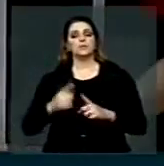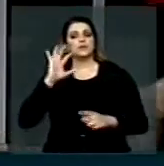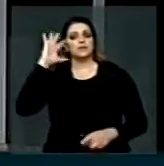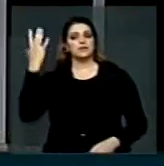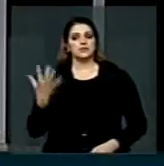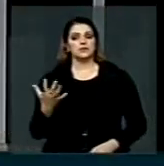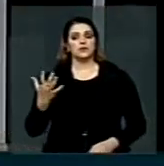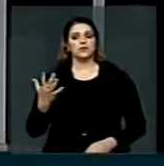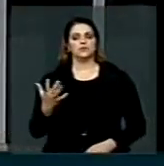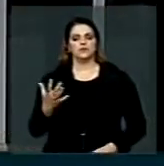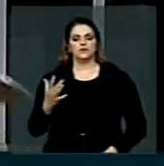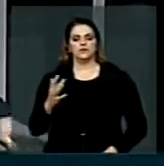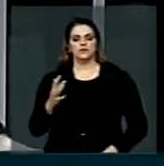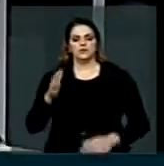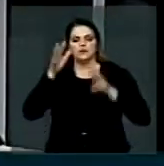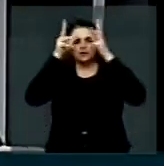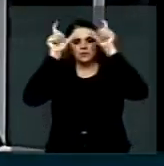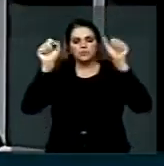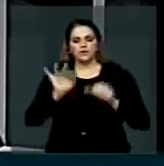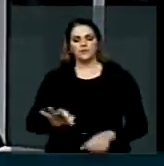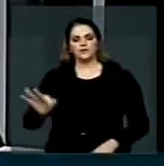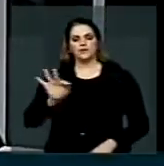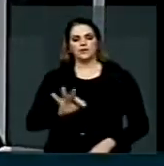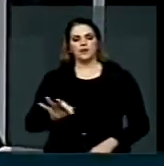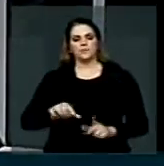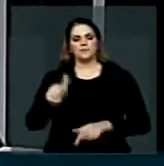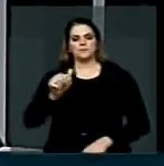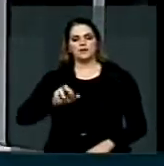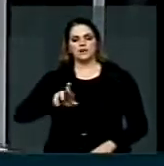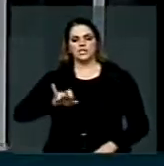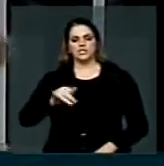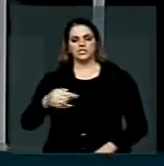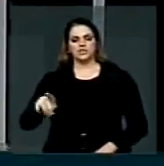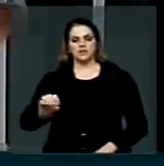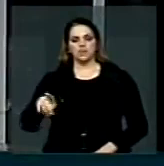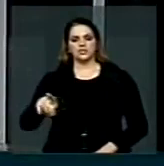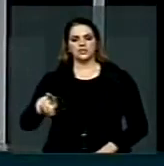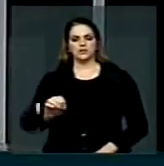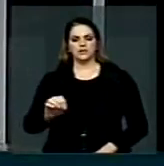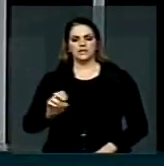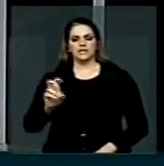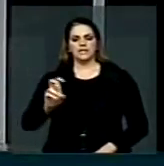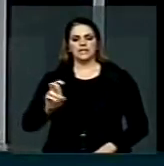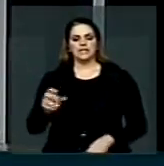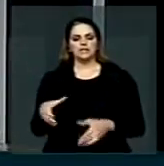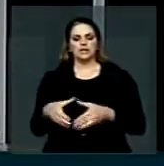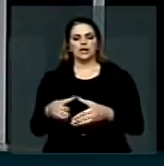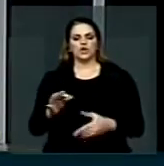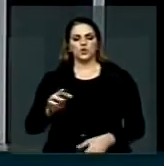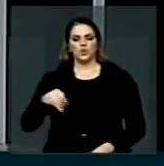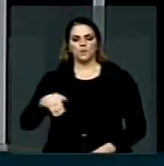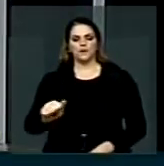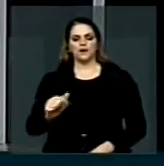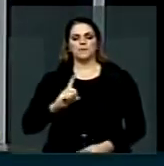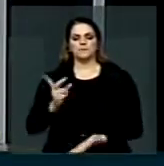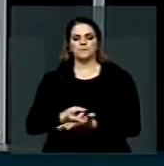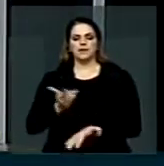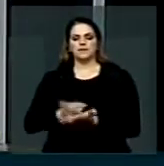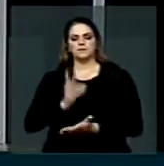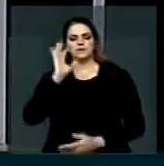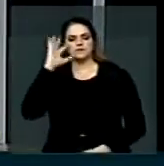do Tribunal Federal da Primeira Região, na sua quinta turma, que manteve a